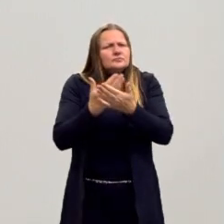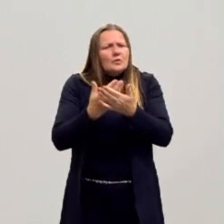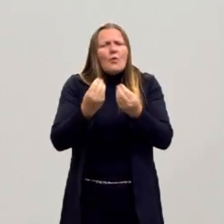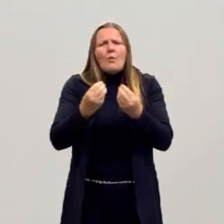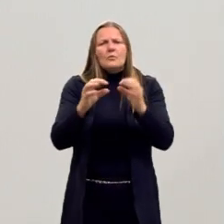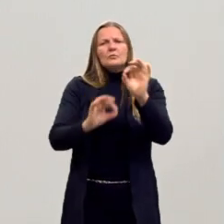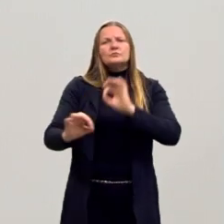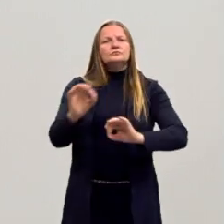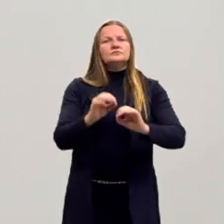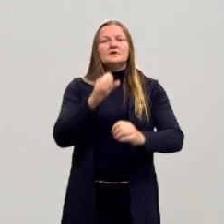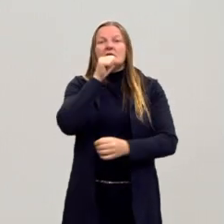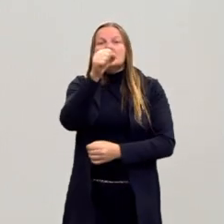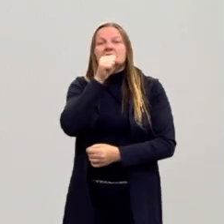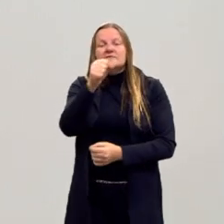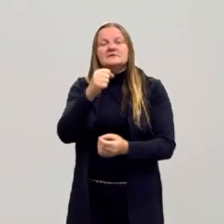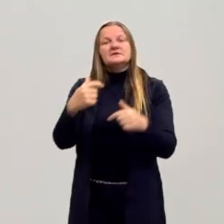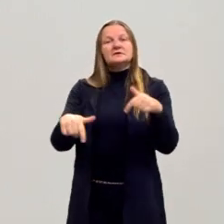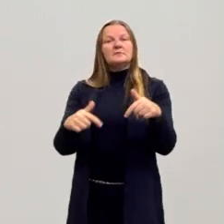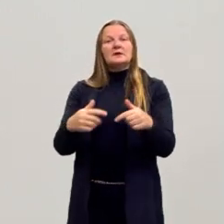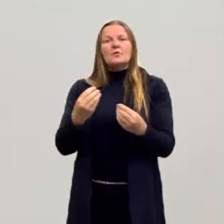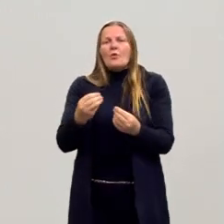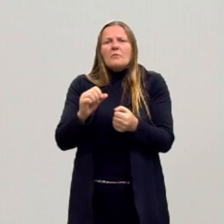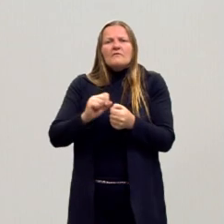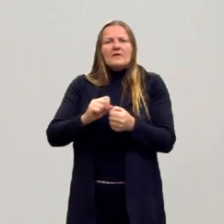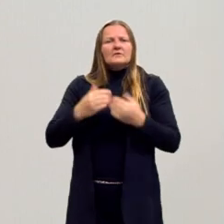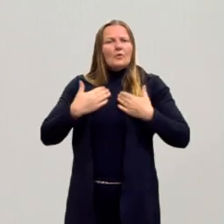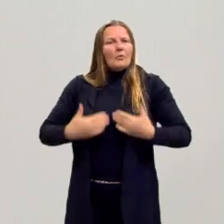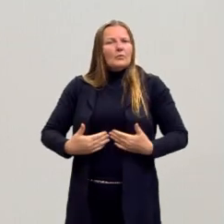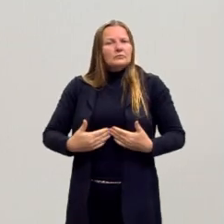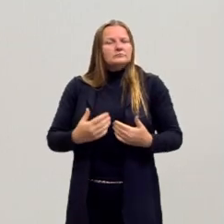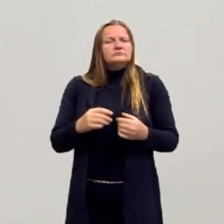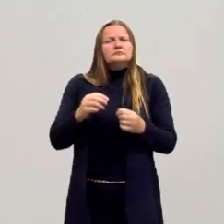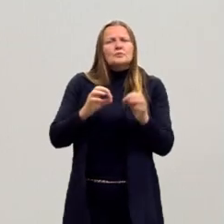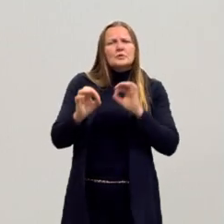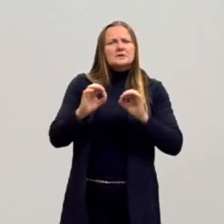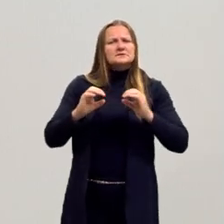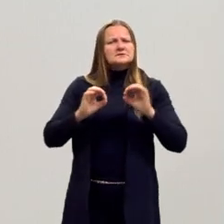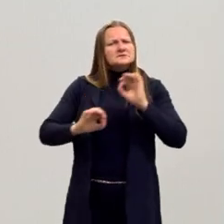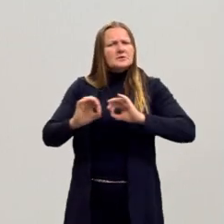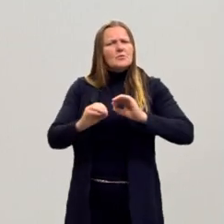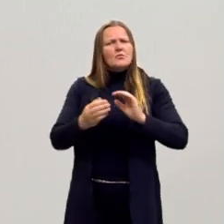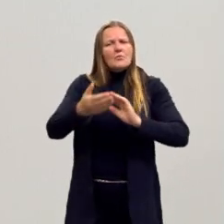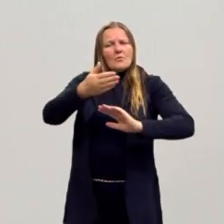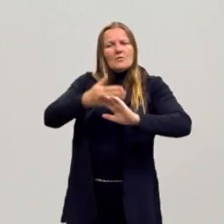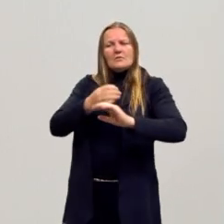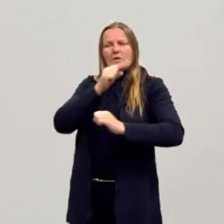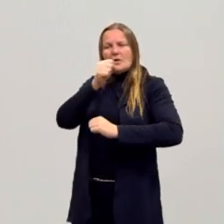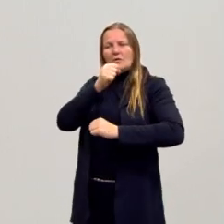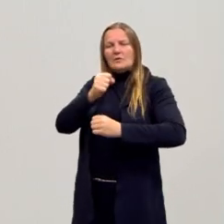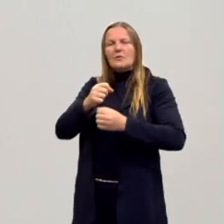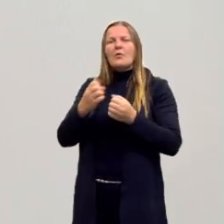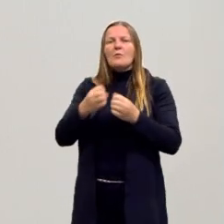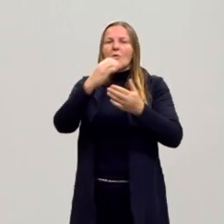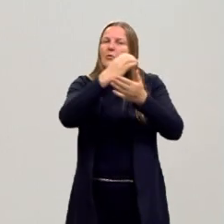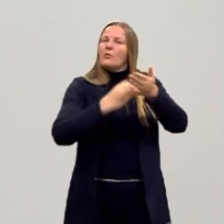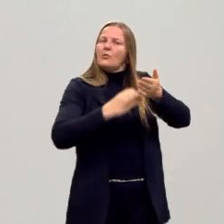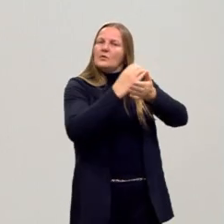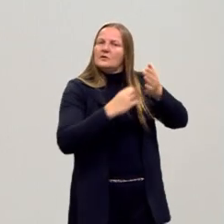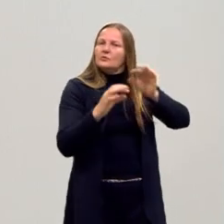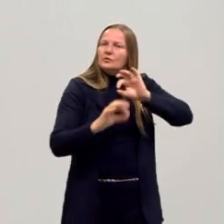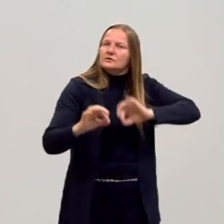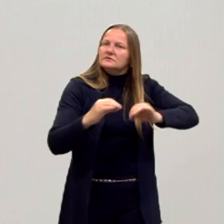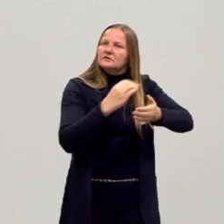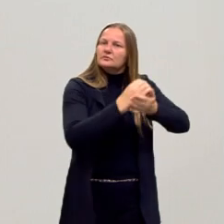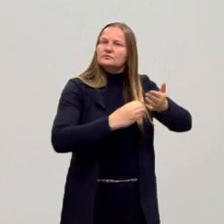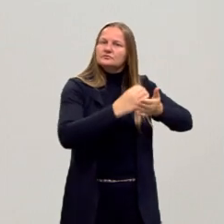preparar para uma entrevista de emprego. Como é que a gente se porta em uma entrevista de emprego? Como é que a gente escreve um bom currículo? E